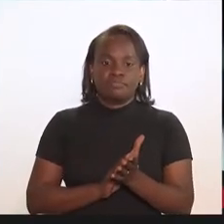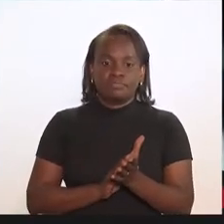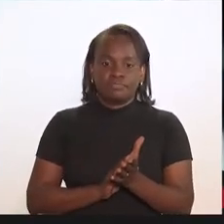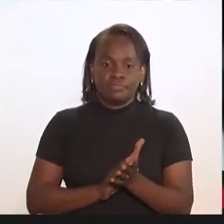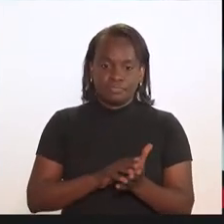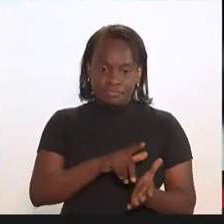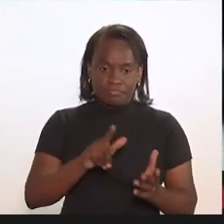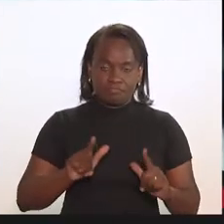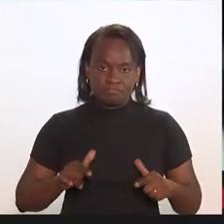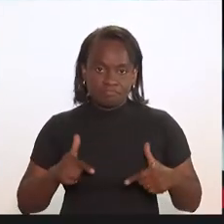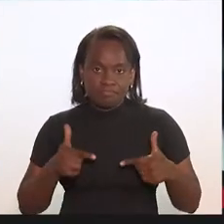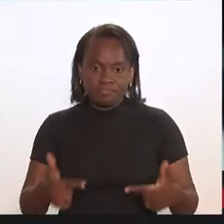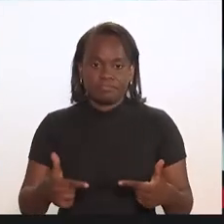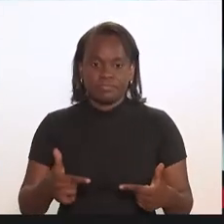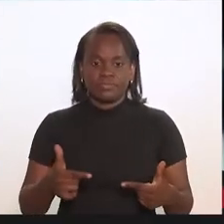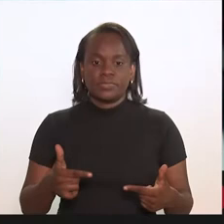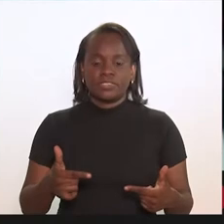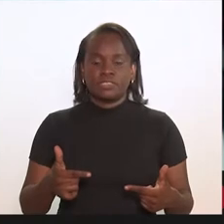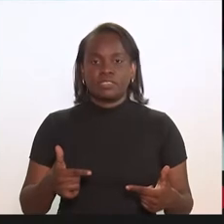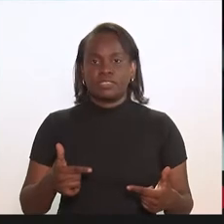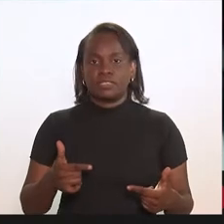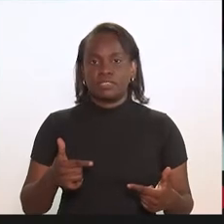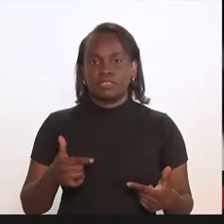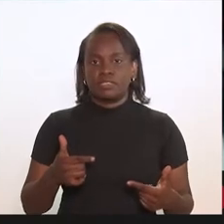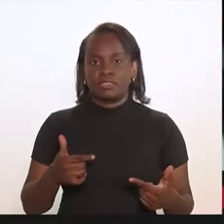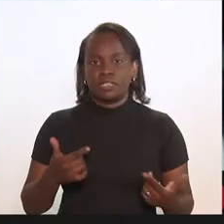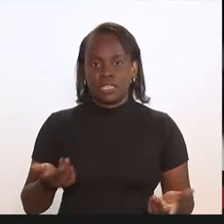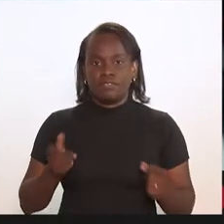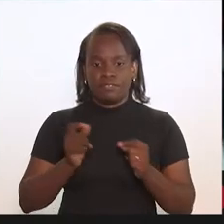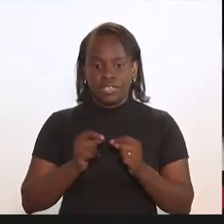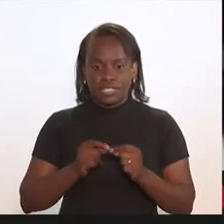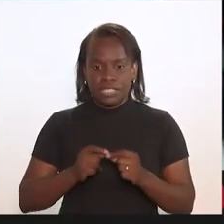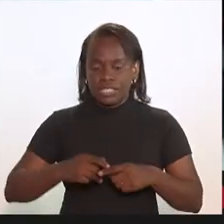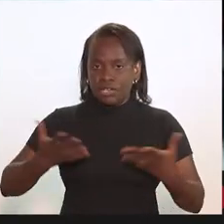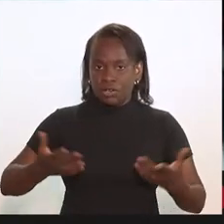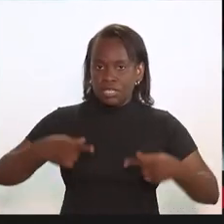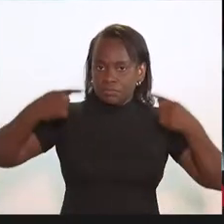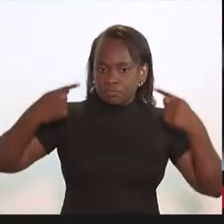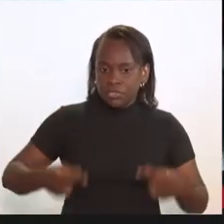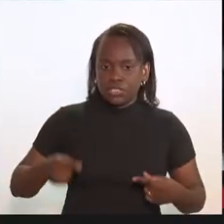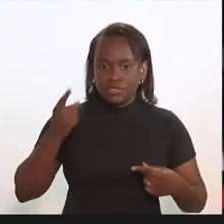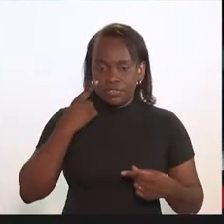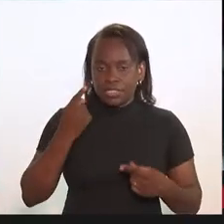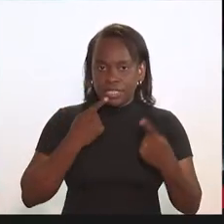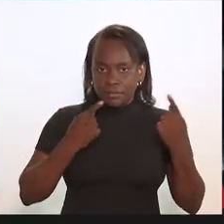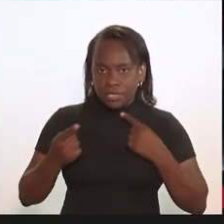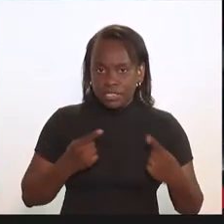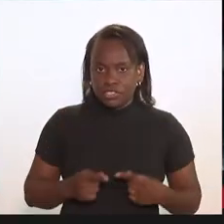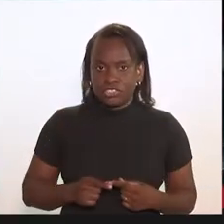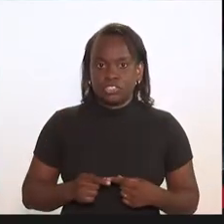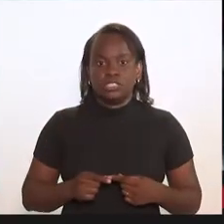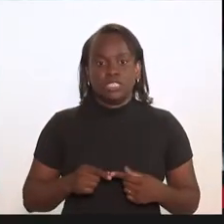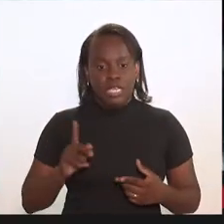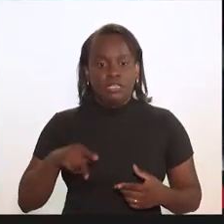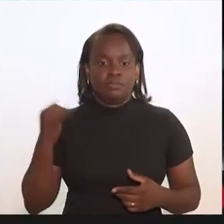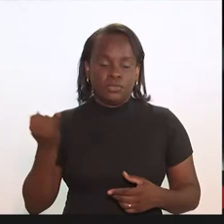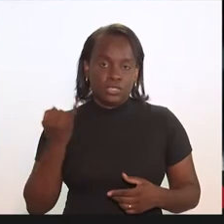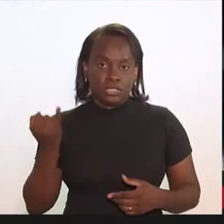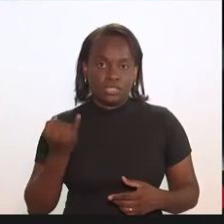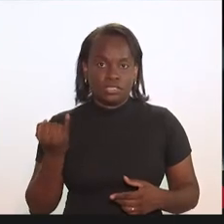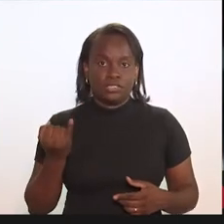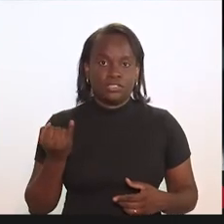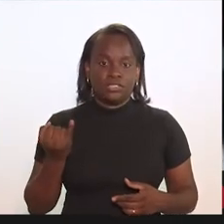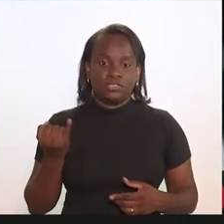atitude de fazer esse enfrentamento através desse debate, acho que é